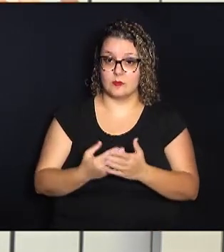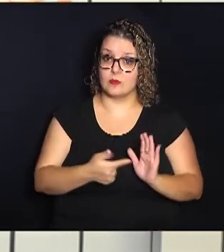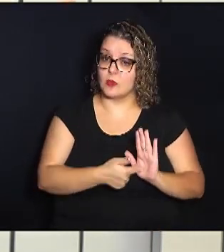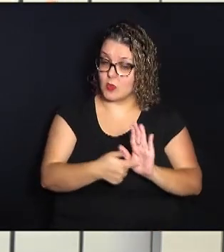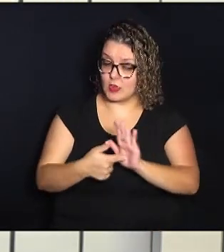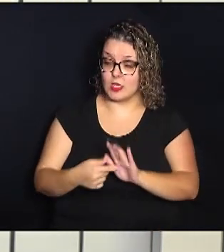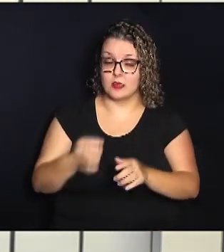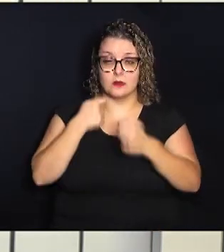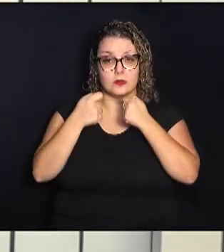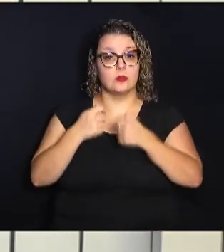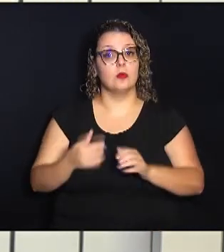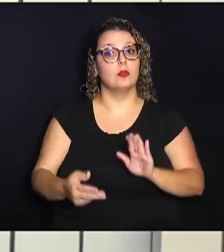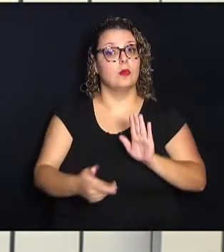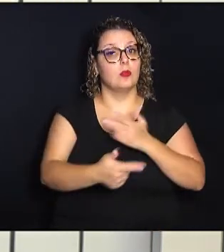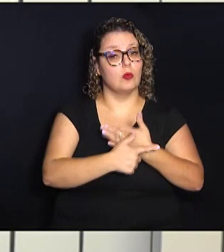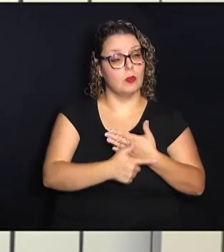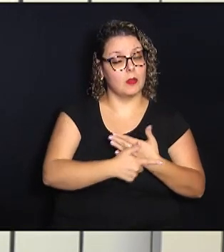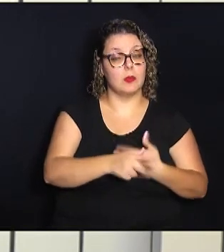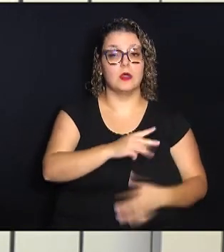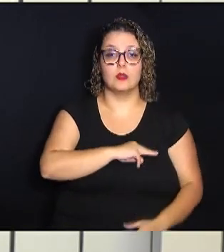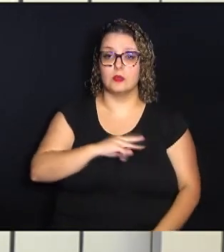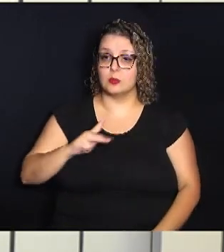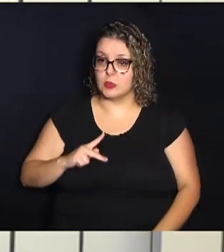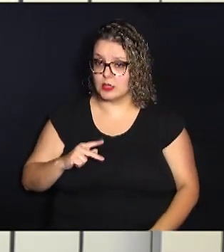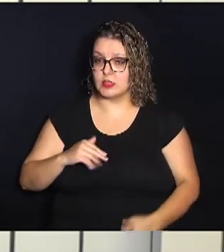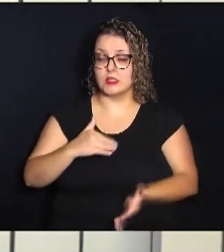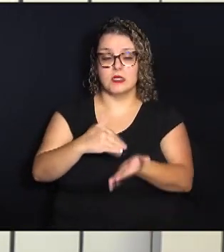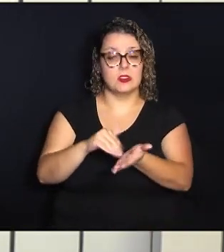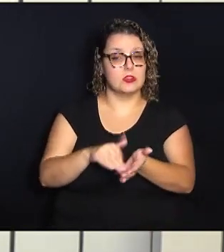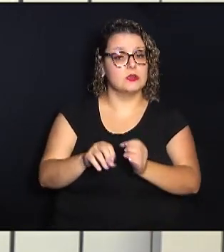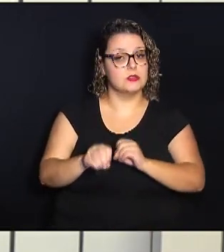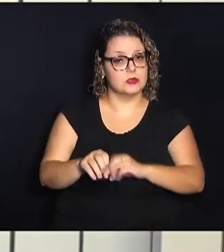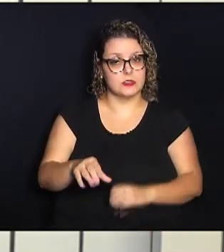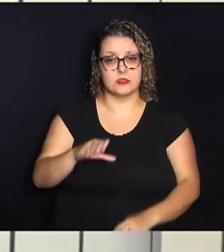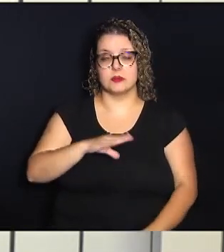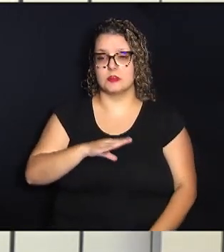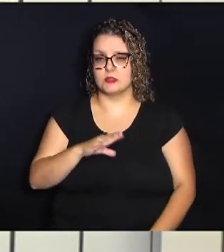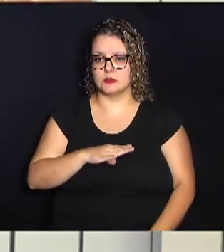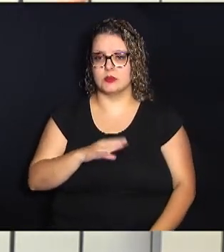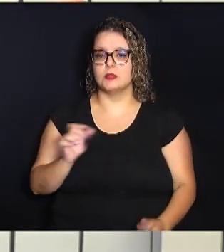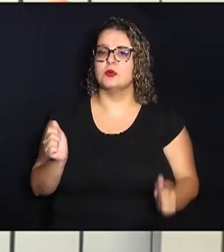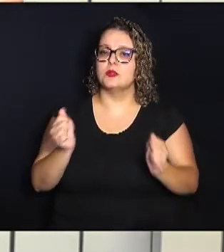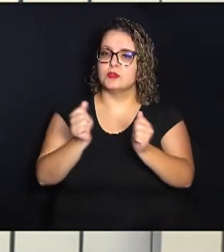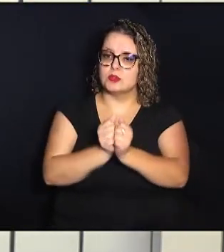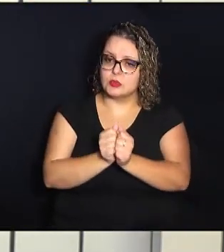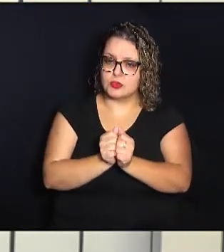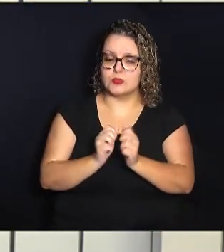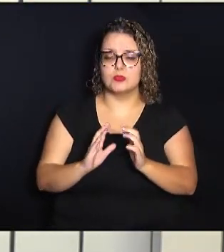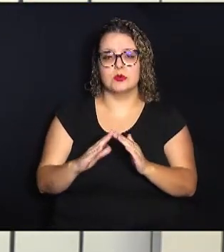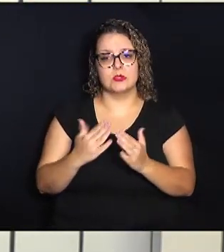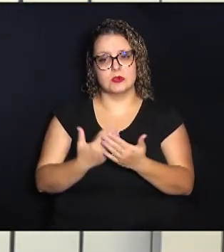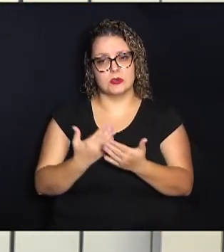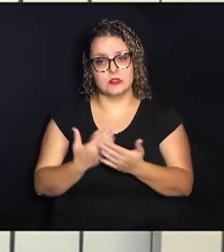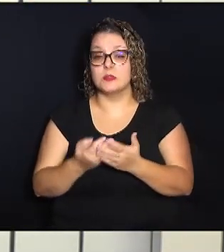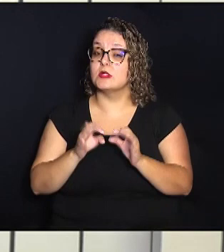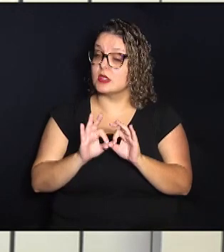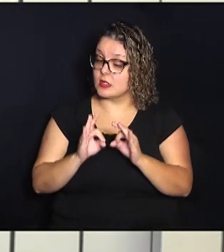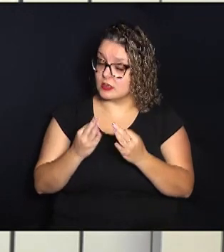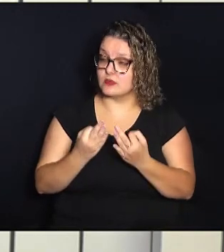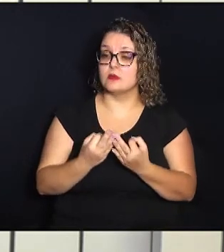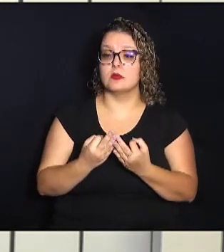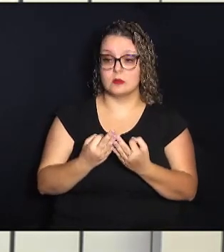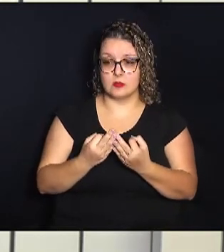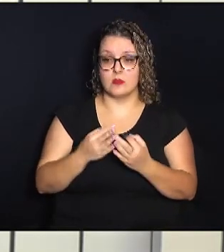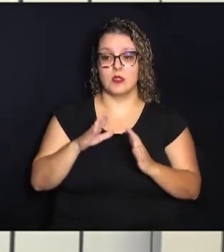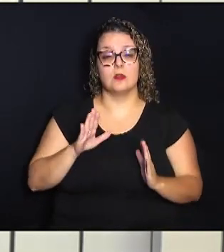papel do Ministério Público e da Secretaria de Educação da Cidade, junto às escolas e às famílias, para o